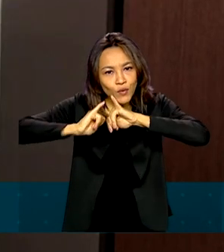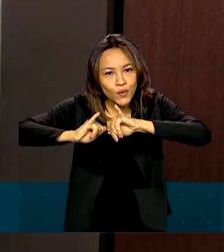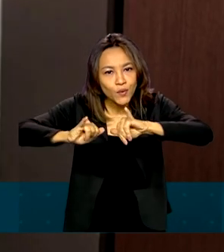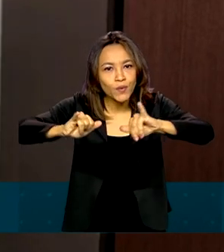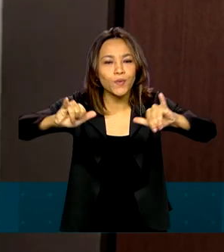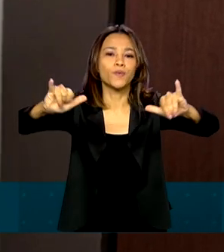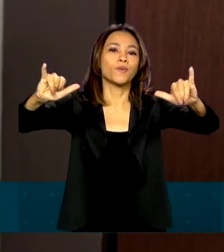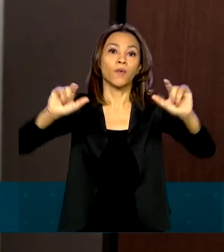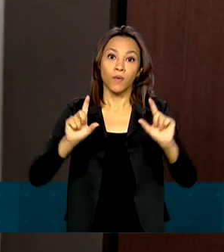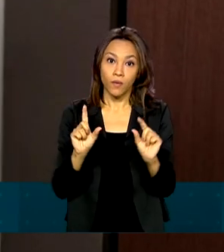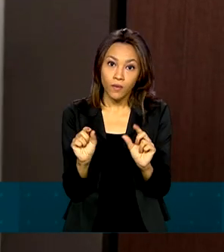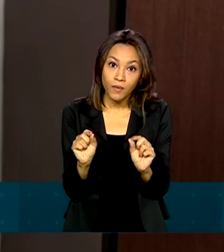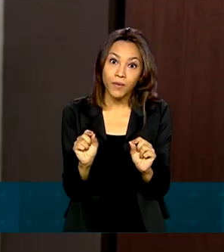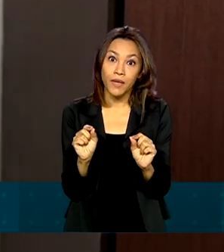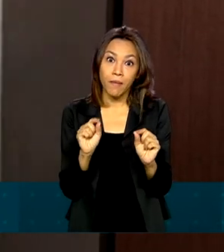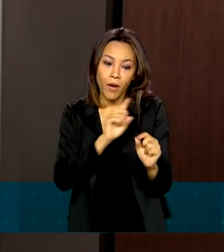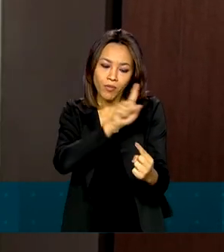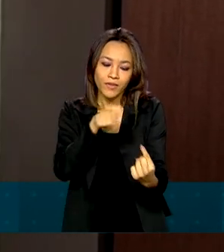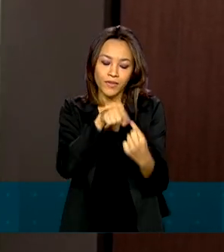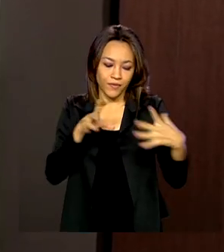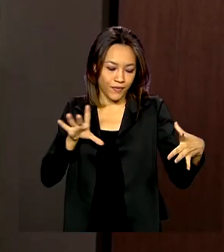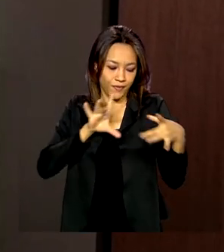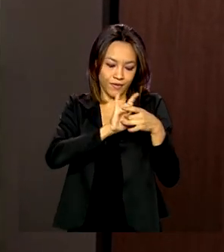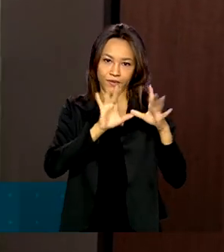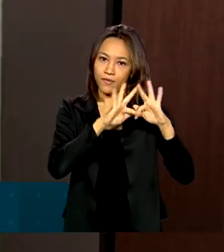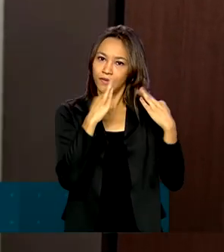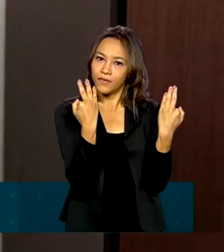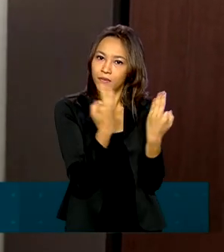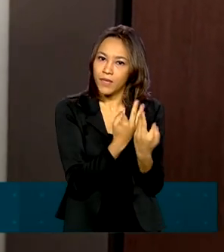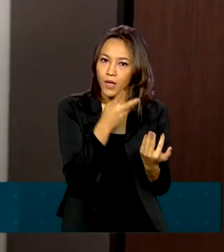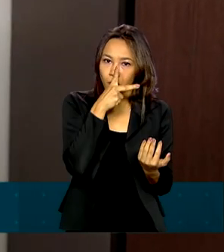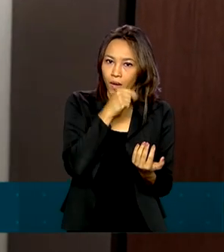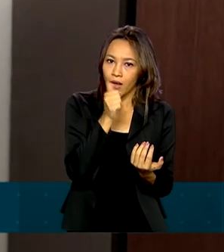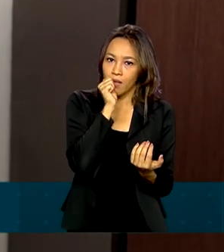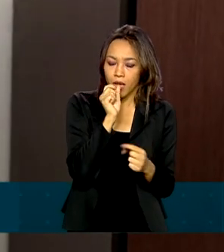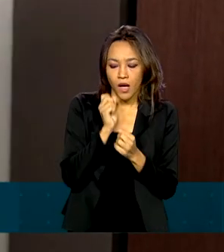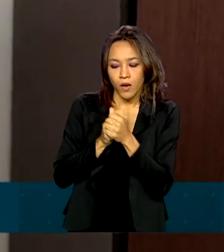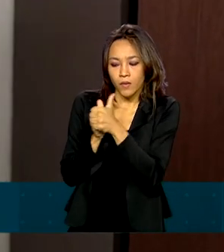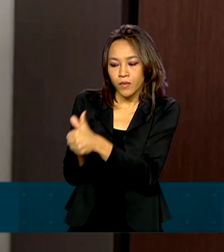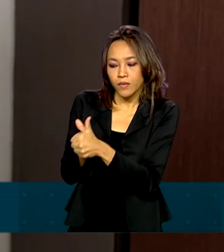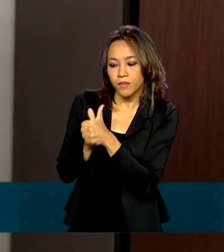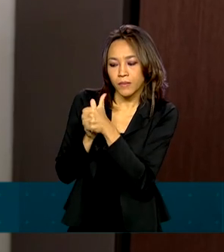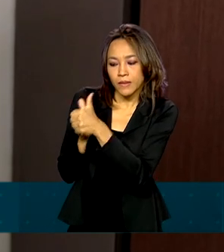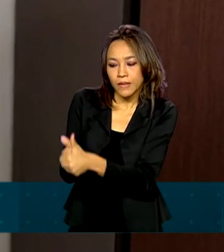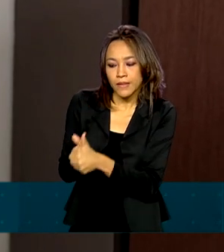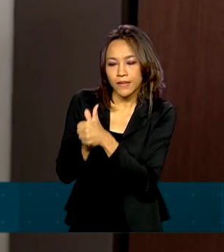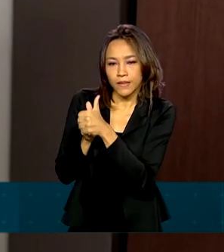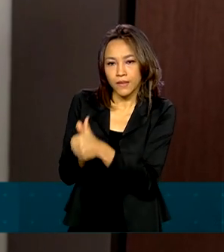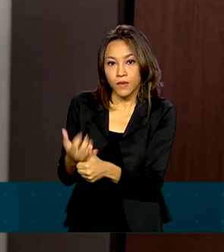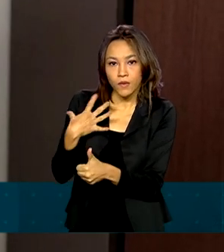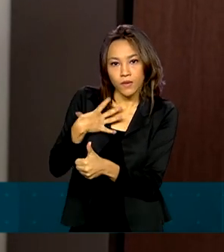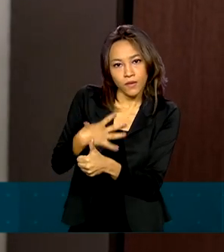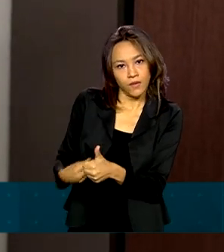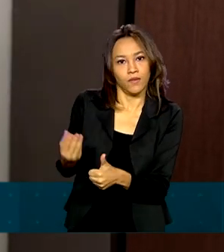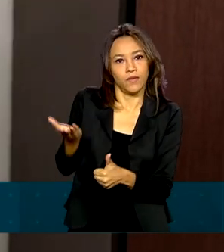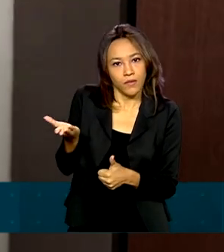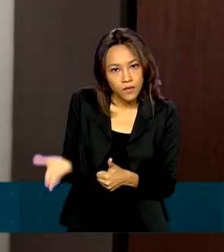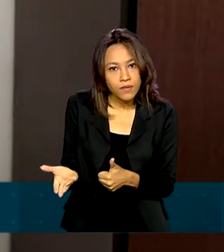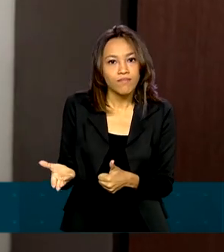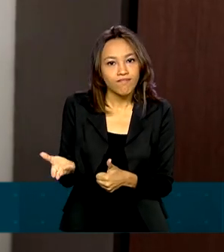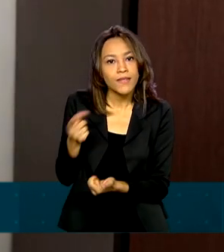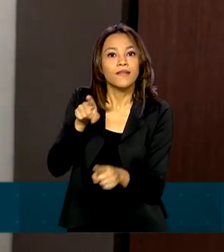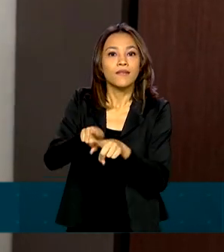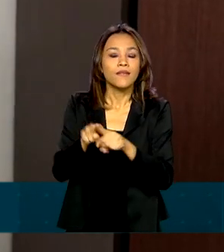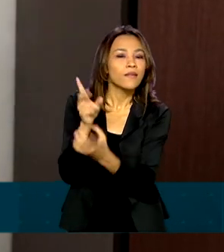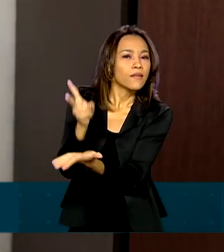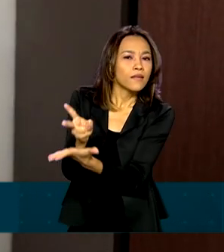fortalecimento de vínculos familiares ao convocar os pais para acompanhar mais de perto o entorno dos seus próprios filhos. Ao mesmo